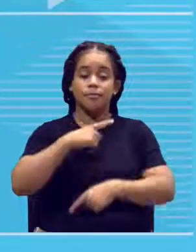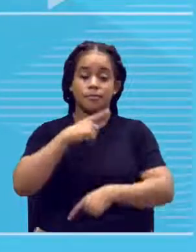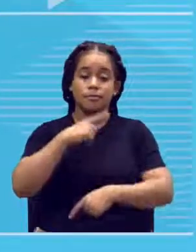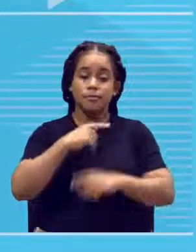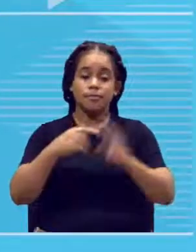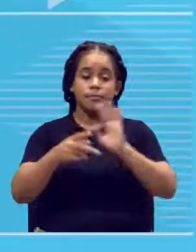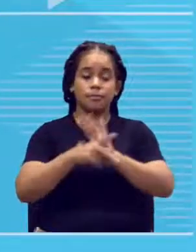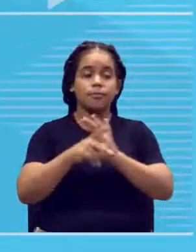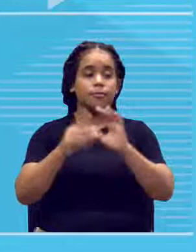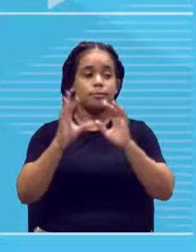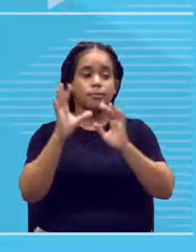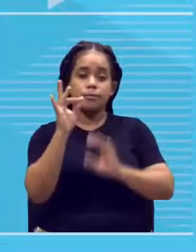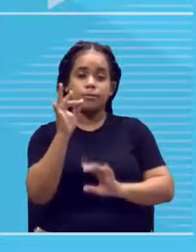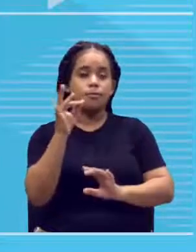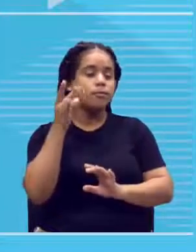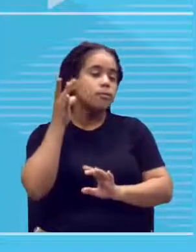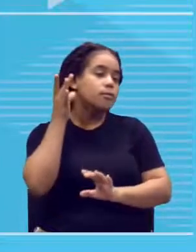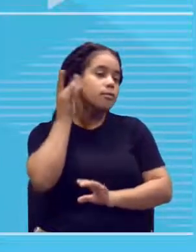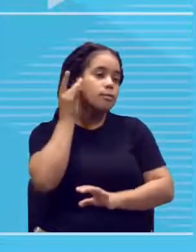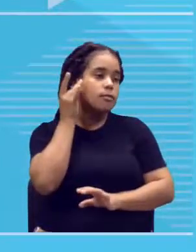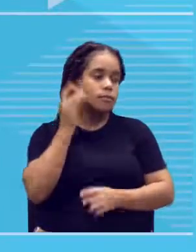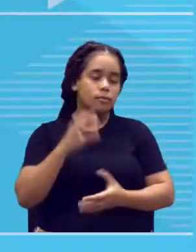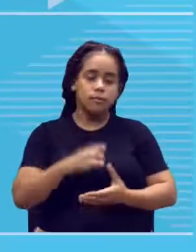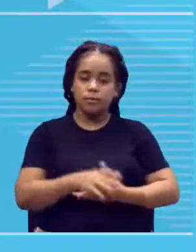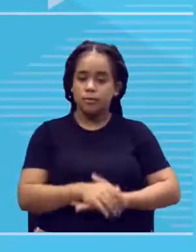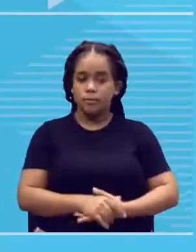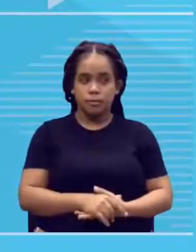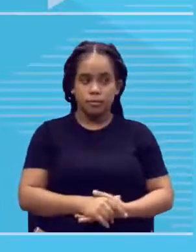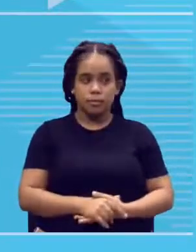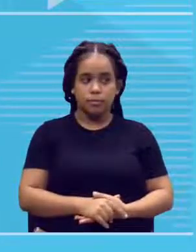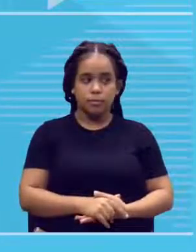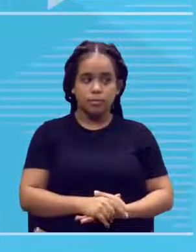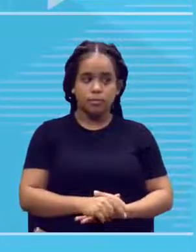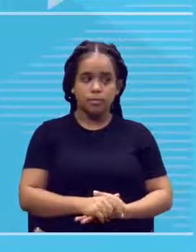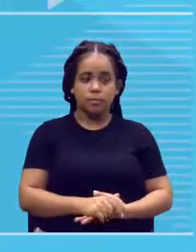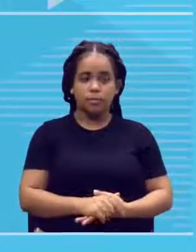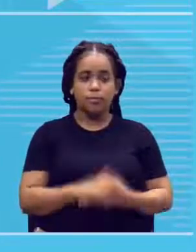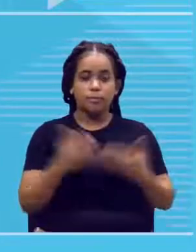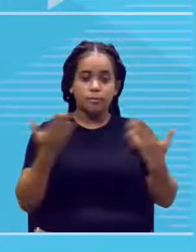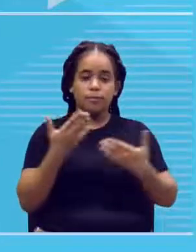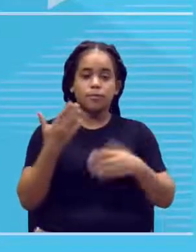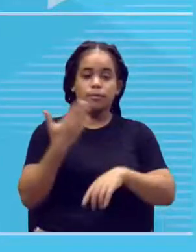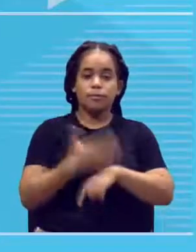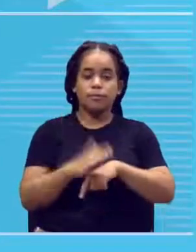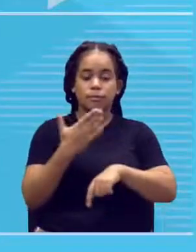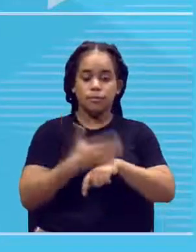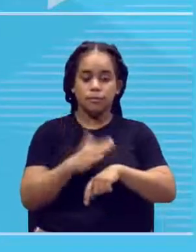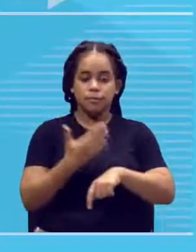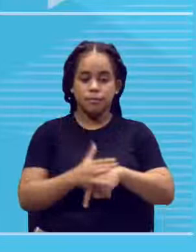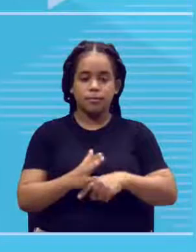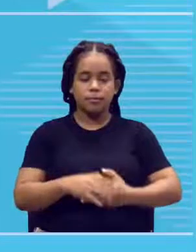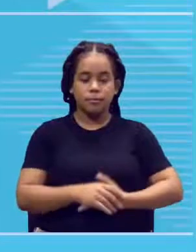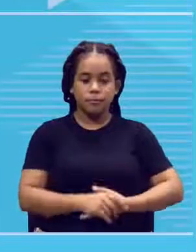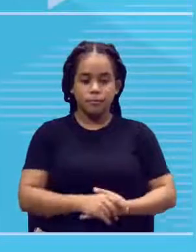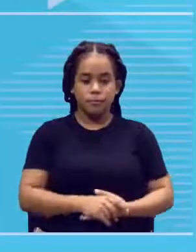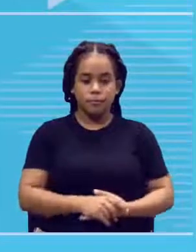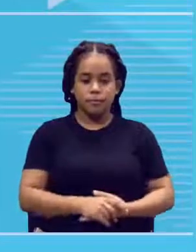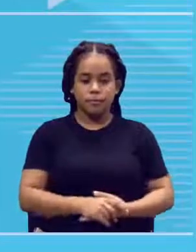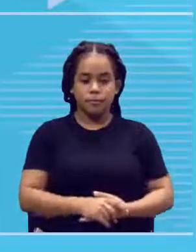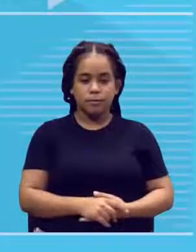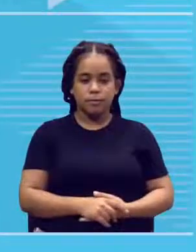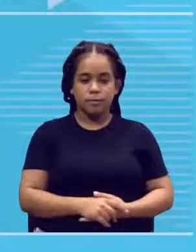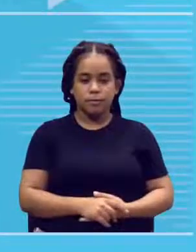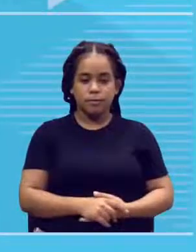neolobo coladinho, certo? Bora praticar, certo? Vamos entender como é que isso acontece na